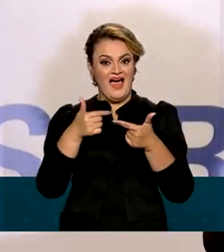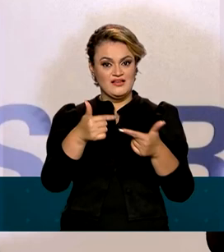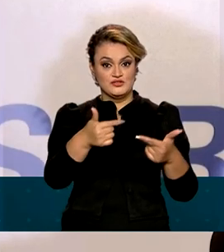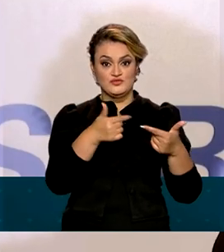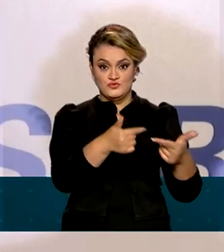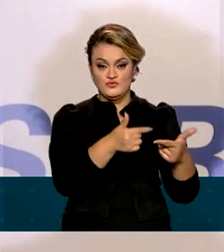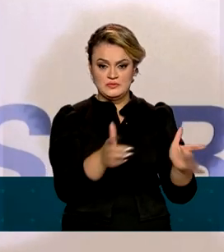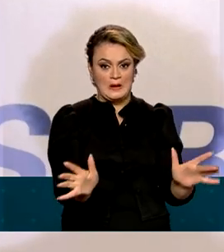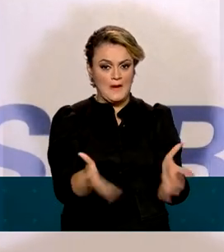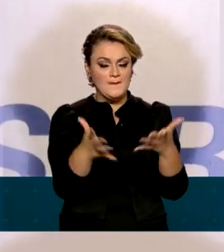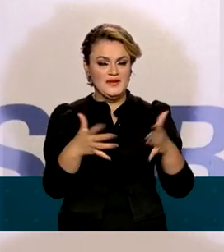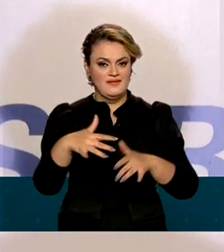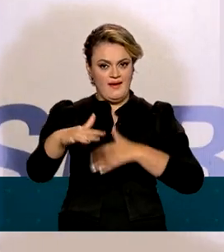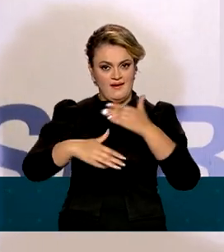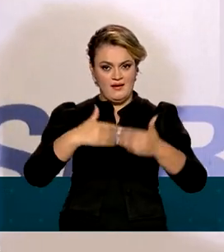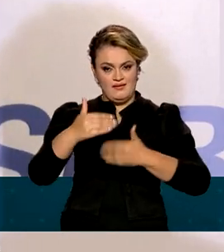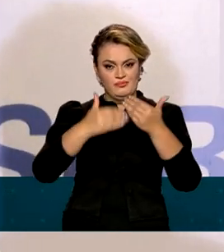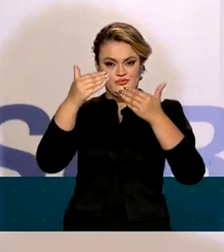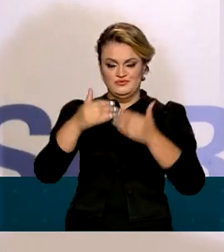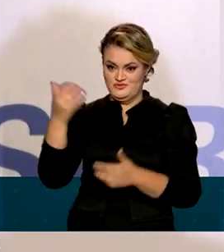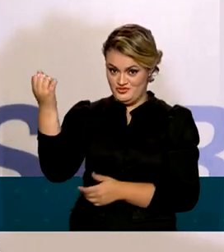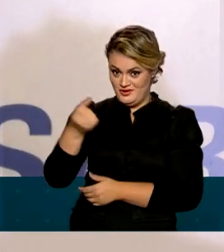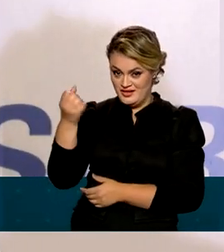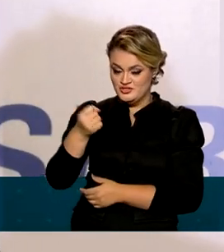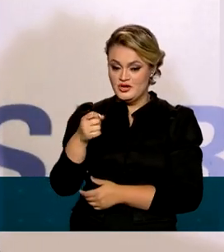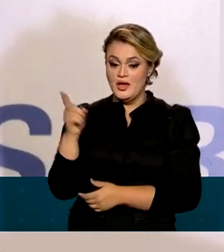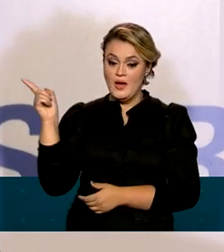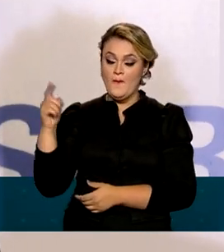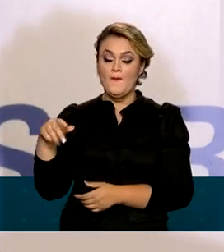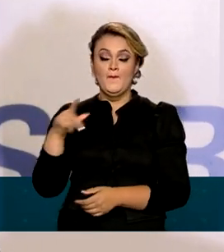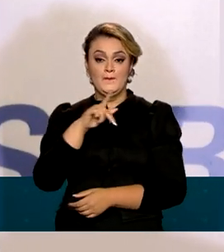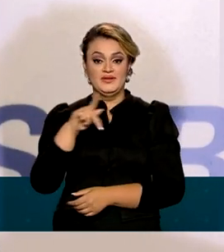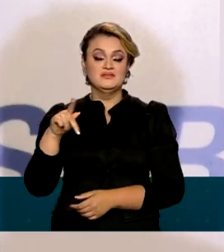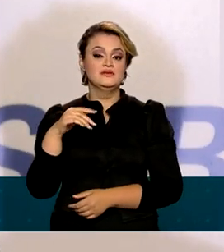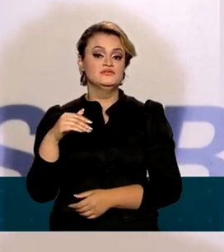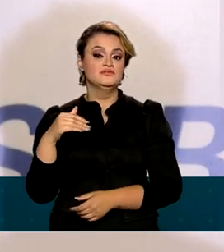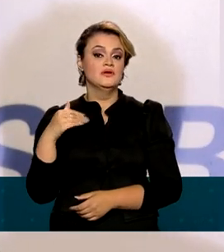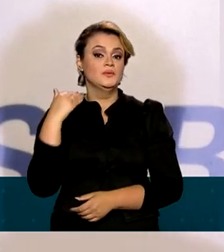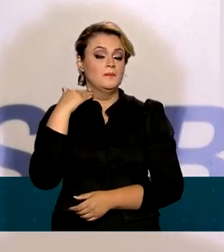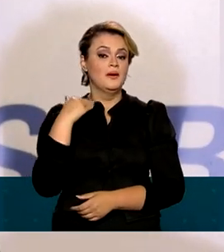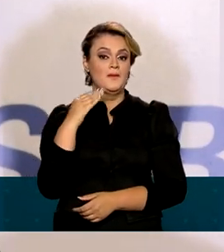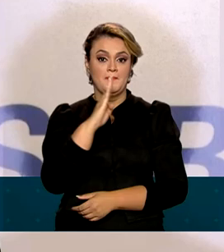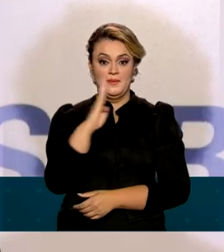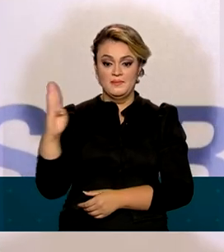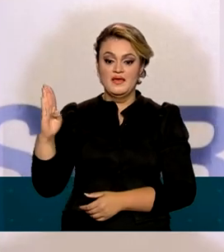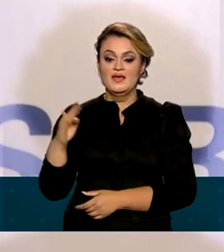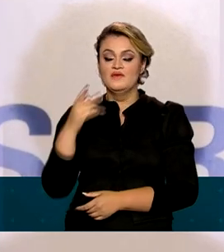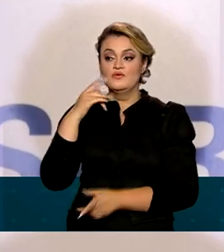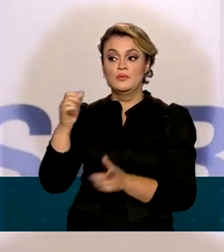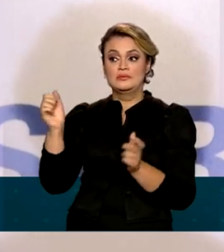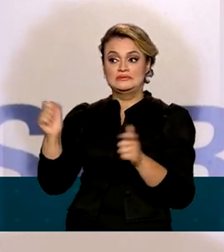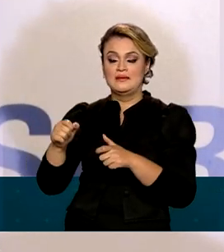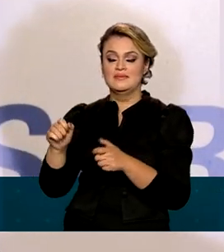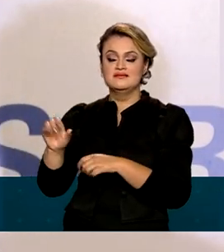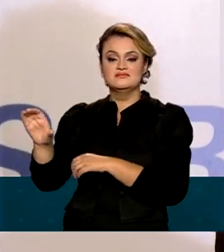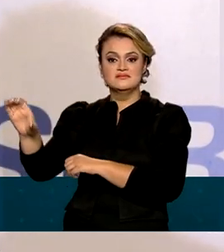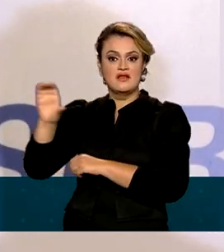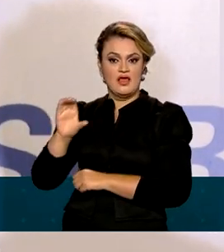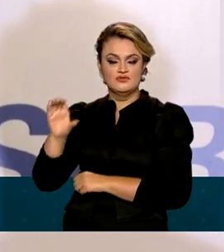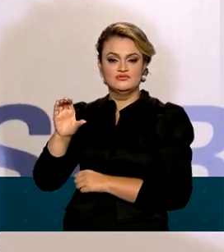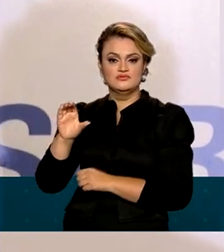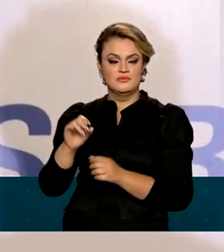para impulsionar o setor, o presidente do Banco do Brasil destacou a disponibilidade de mais créditos para os